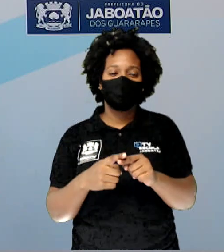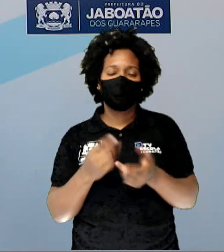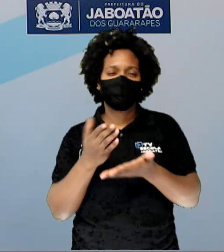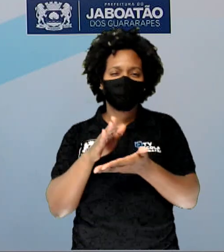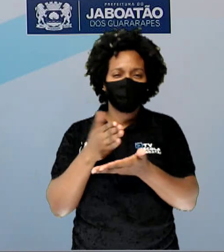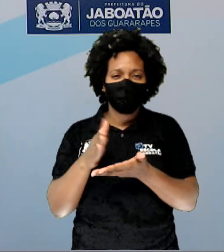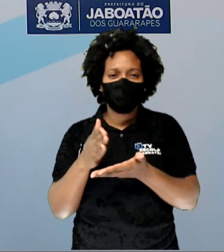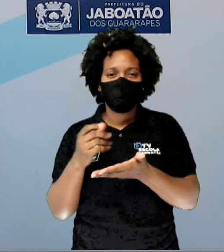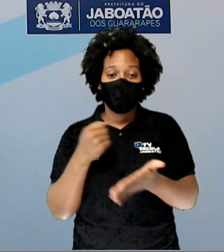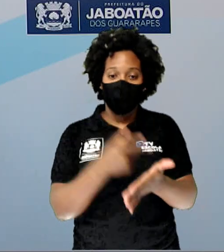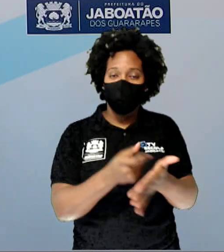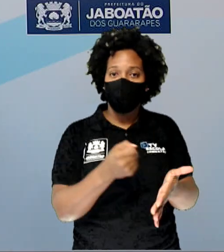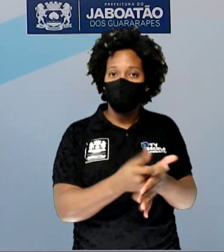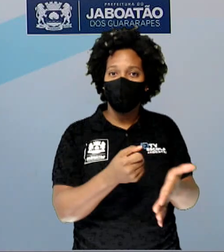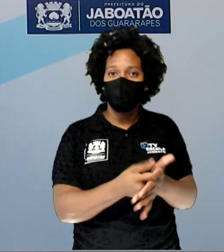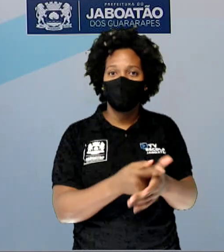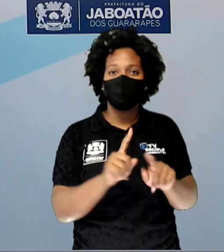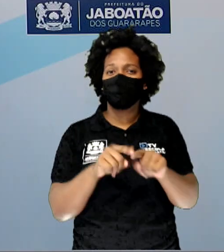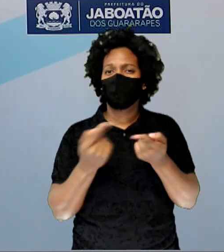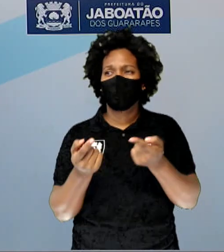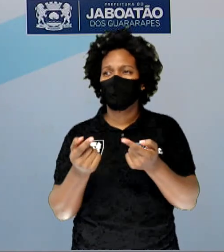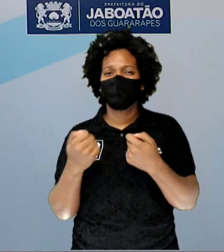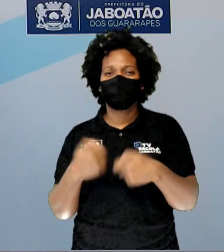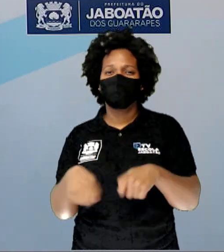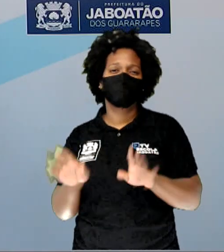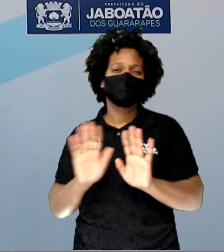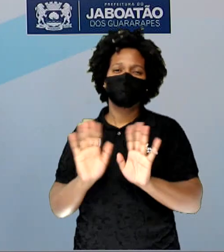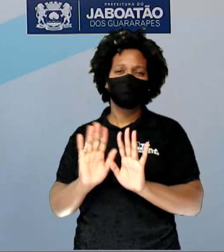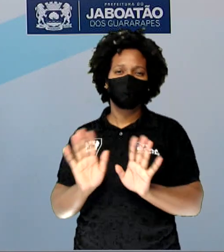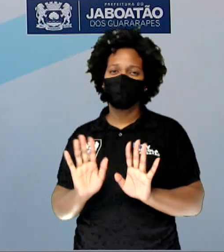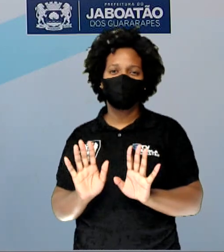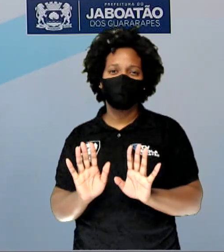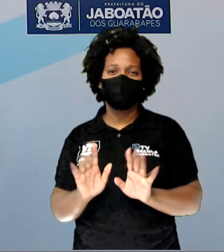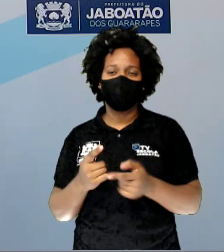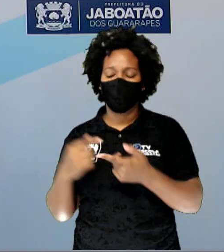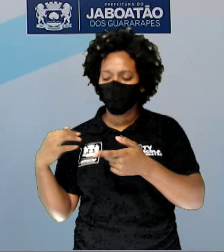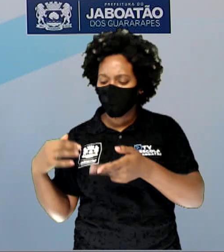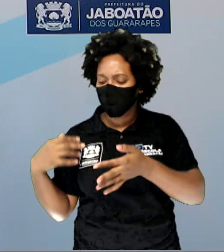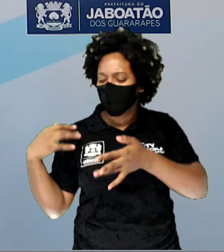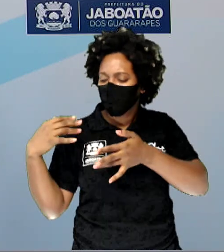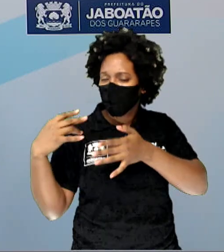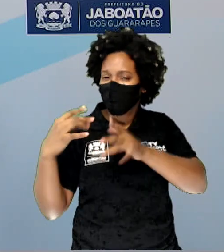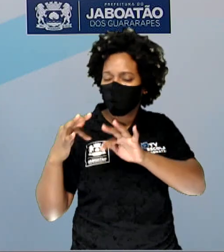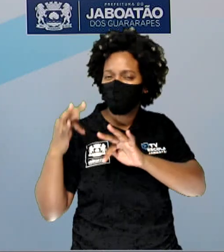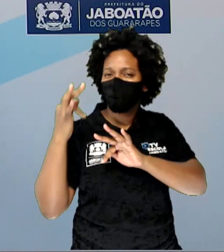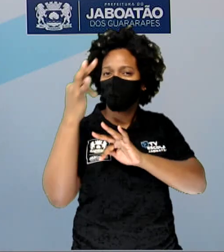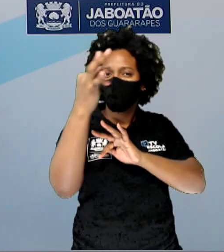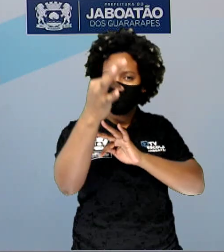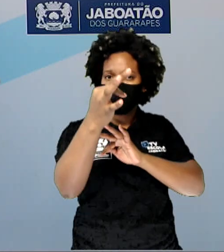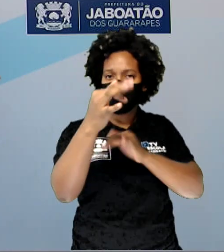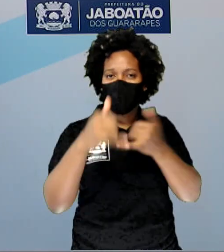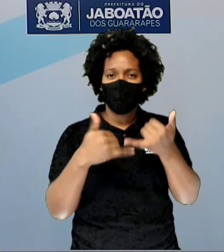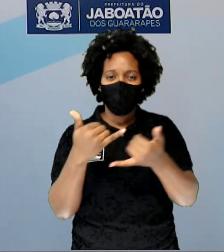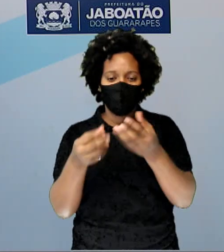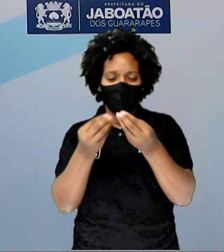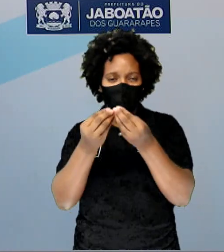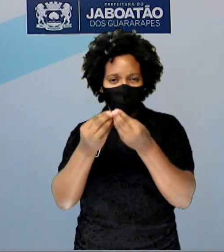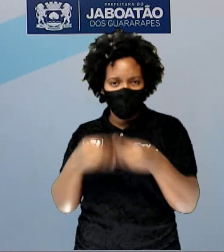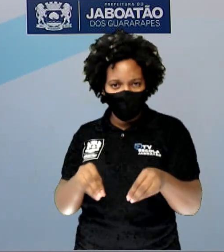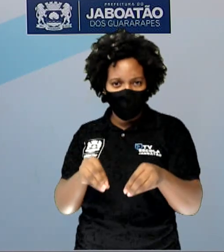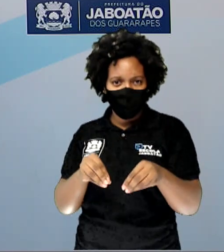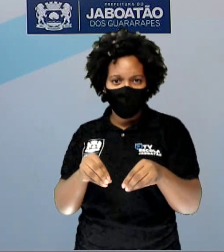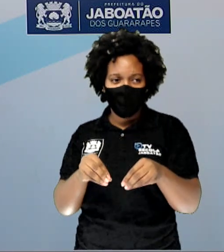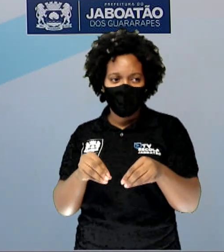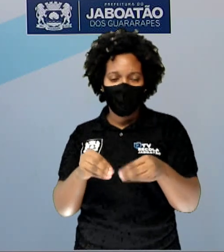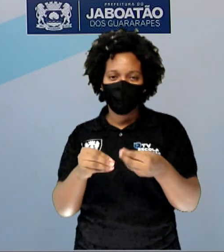precisa, coisa mais do que a gente precisa, vai ter um momento que aquelas coisas vão envelhecer, vão quebrar e vão precisar ser descartadas. E a gente vai estar